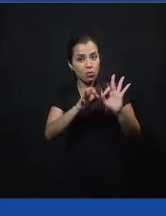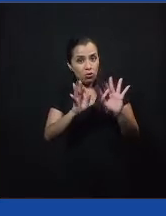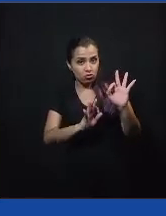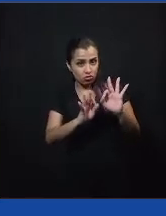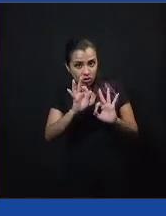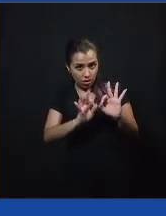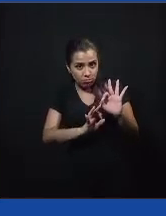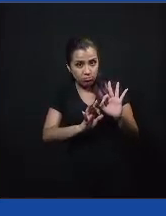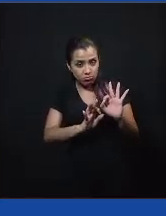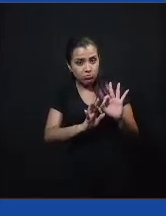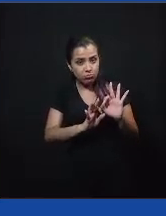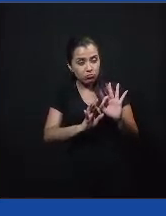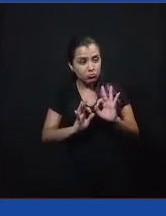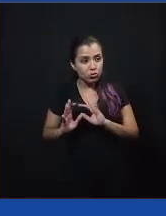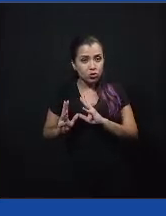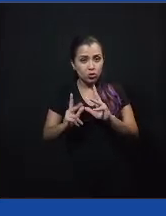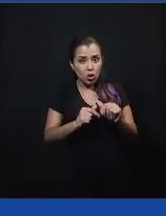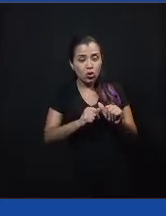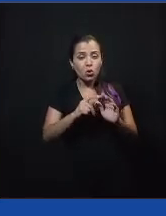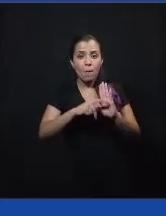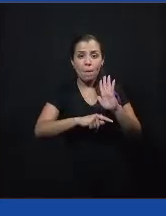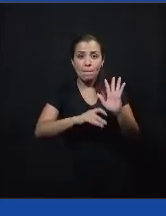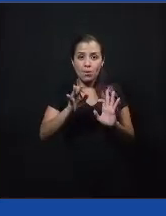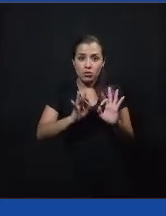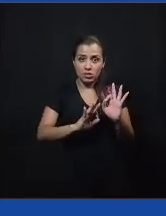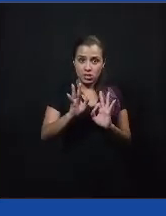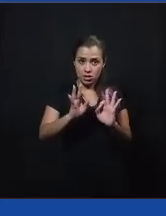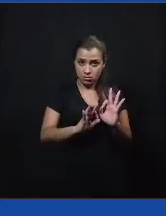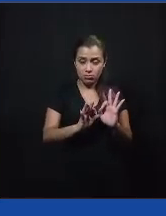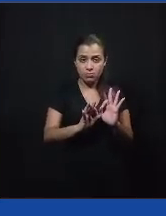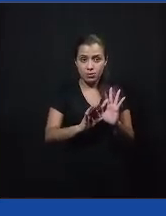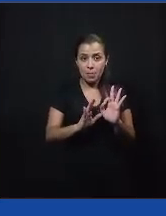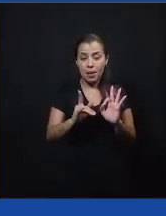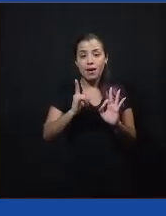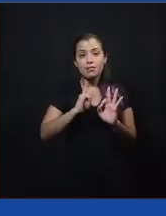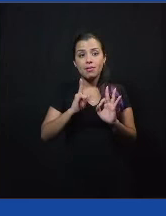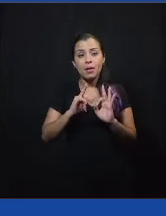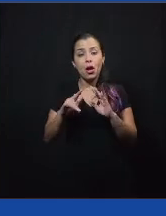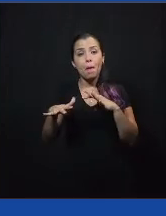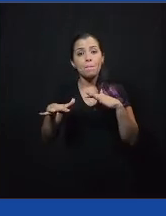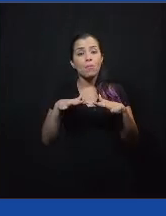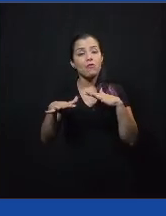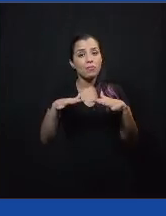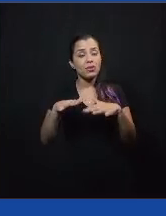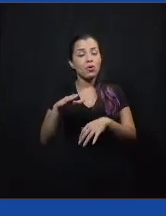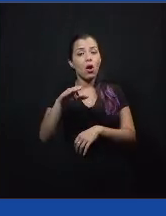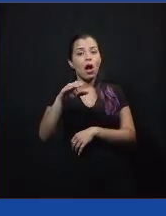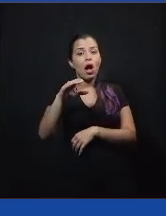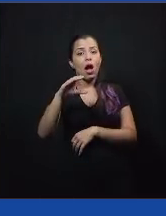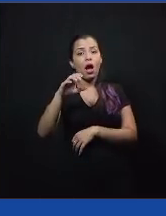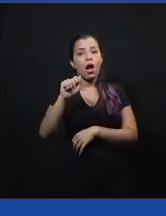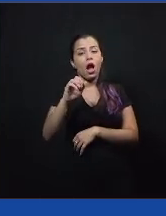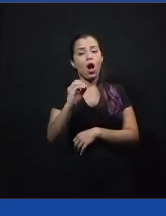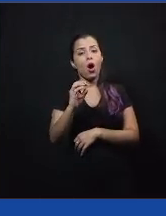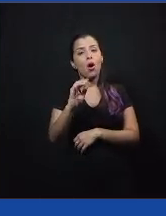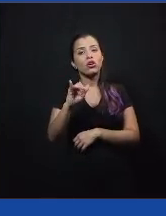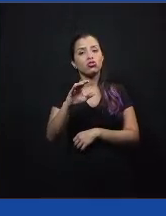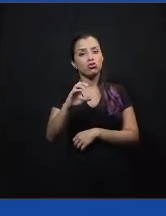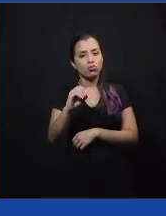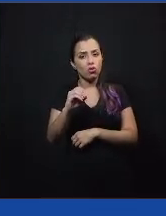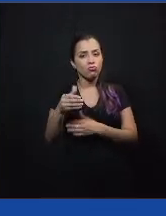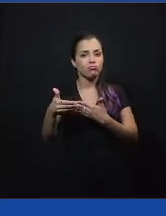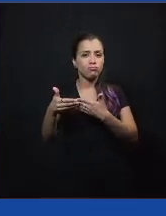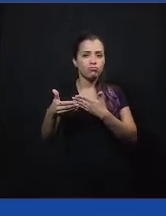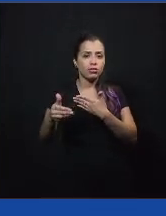obviamente, em todos os projetos que a gente trabalha, mas também uma espécie de movimento caótico. eu vou explicar, isso vai ficar mais claro ao longo do que eu vou